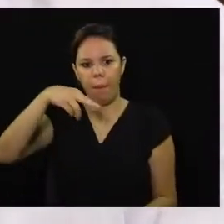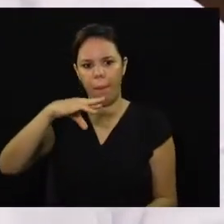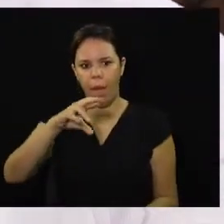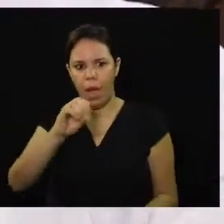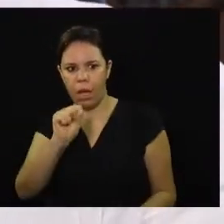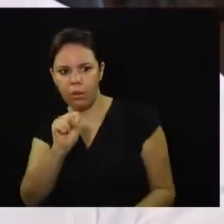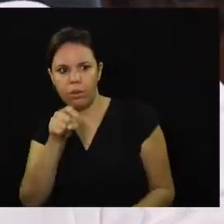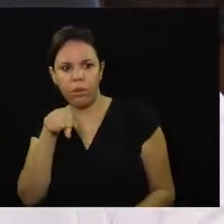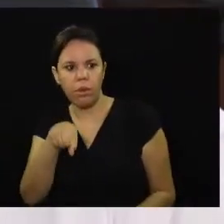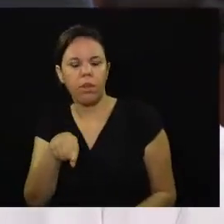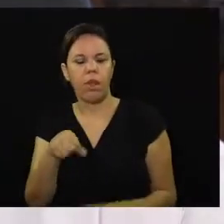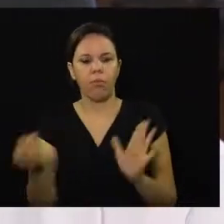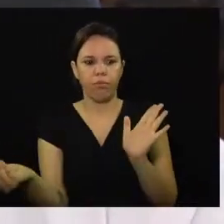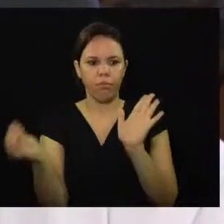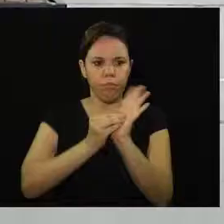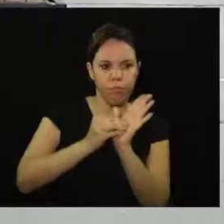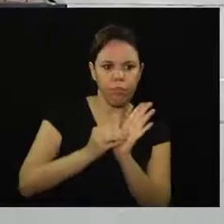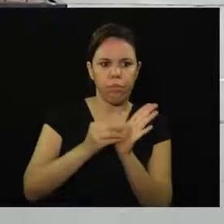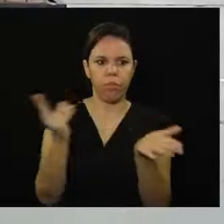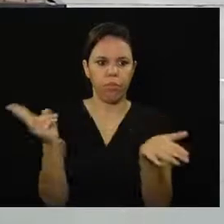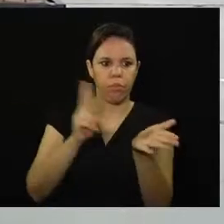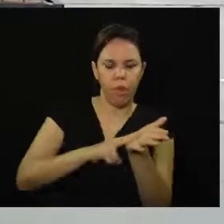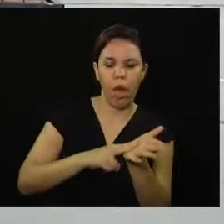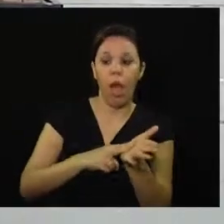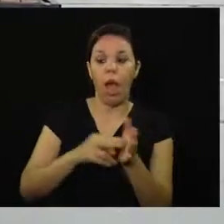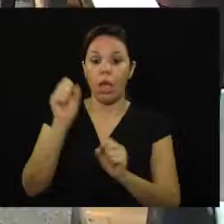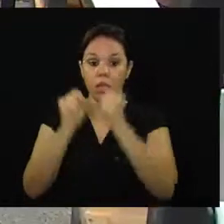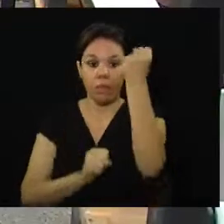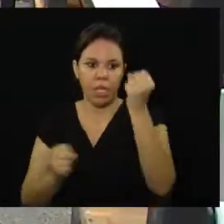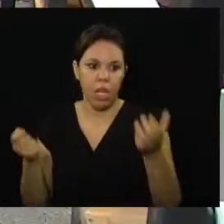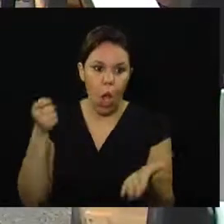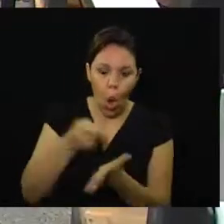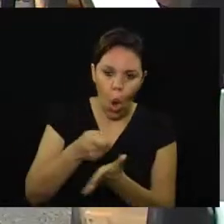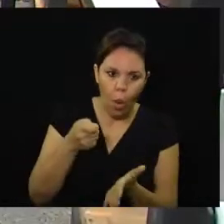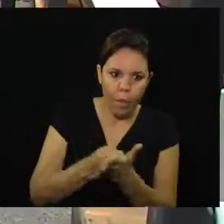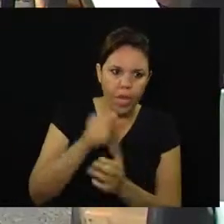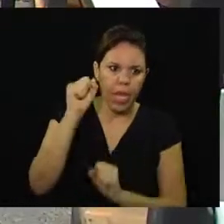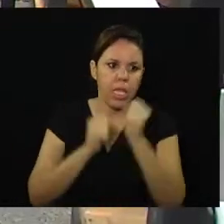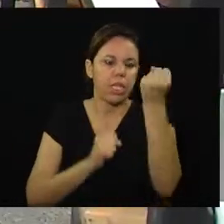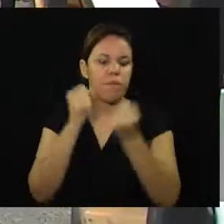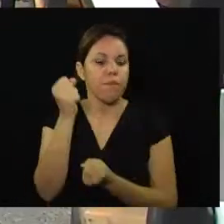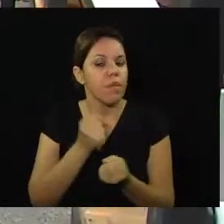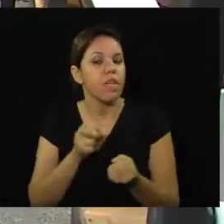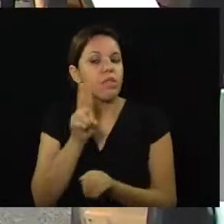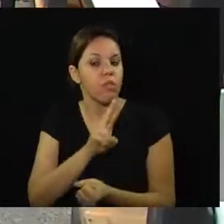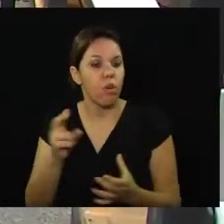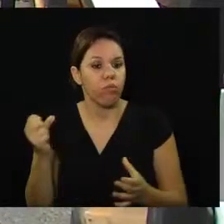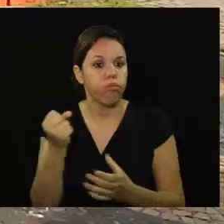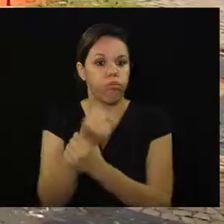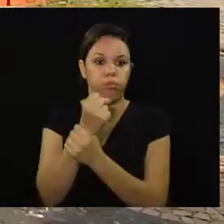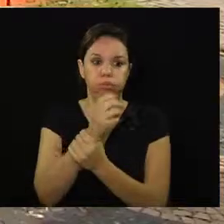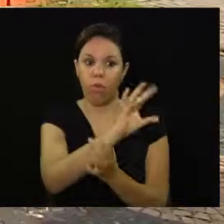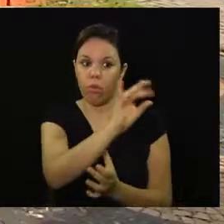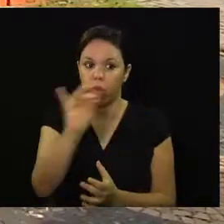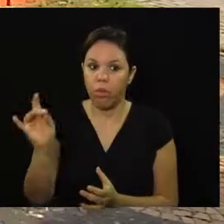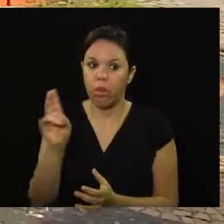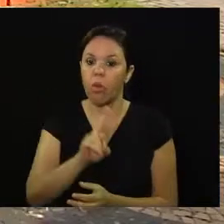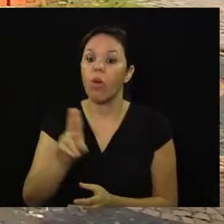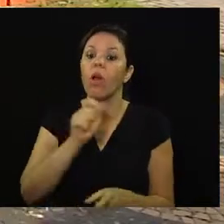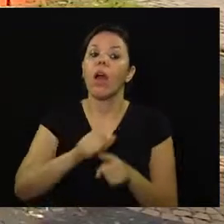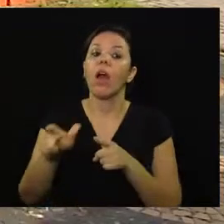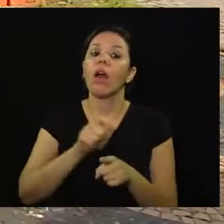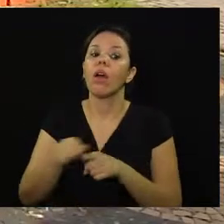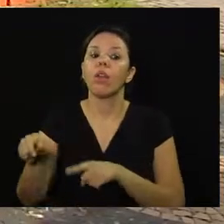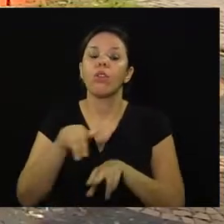Bernardelli protocolou um projeto de lei que obriga as empresas a fornecer equipamentos de proteção individual a quem aluga o